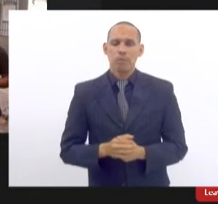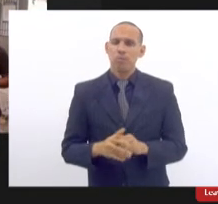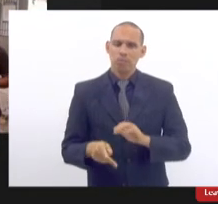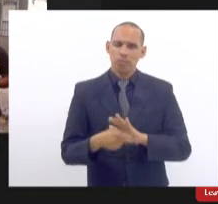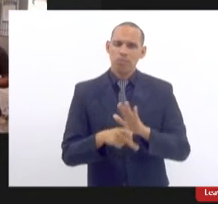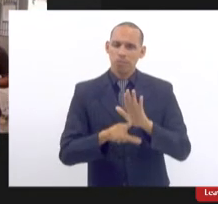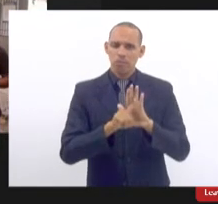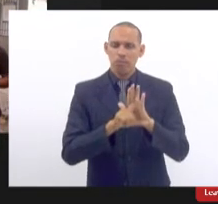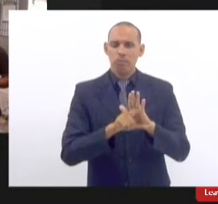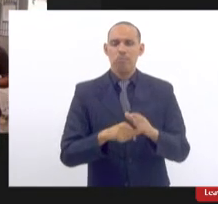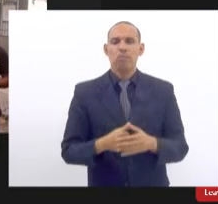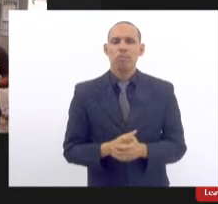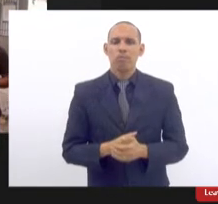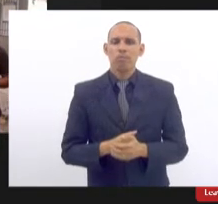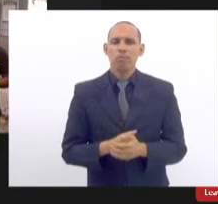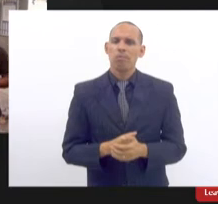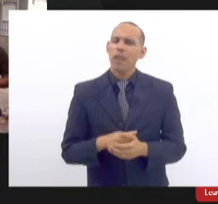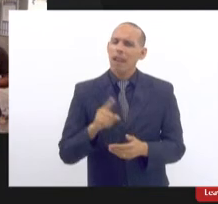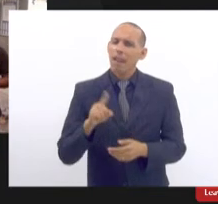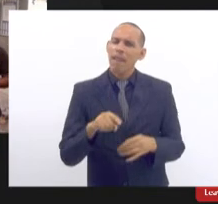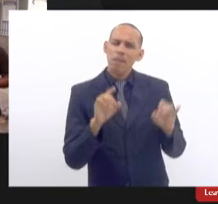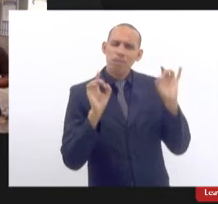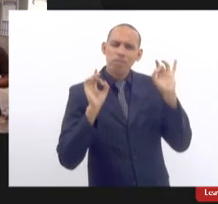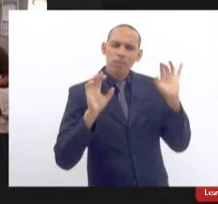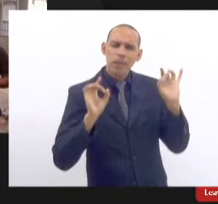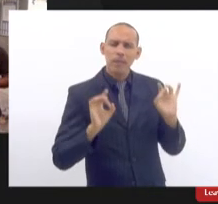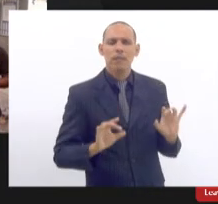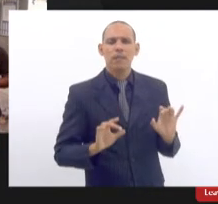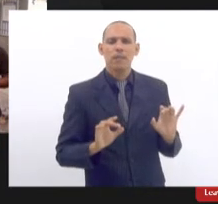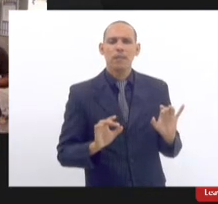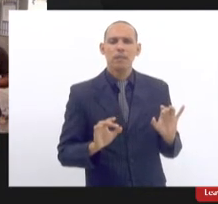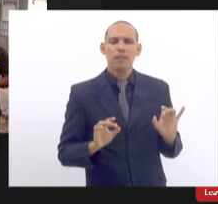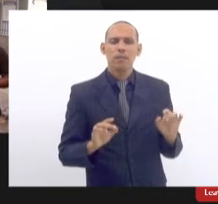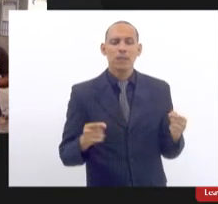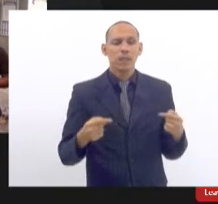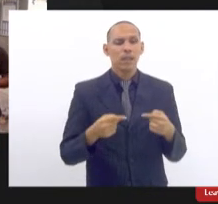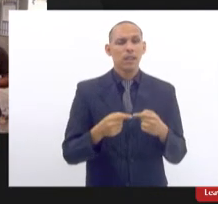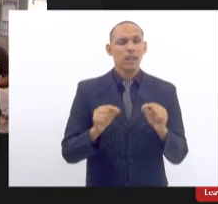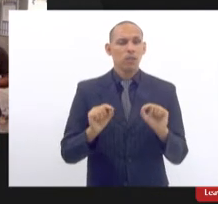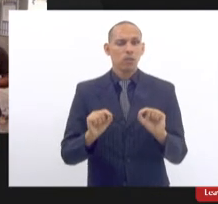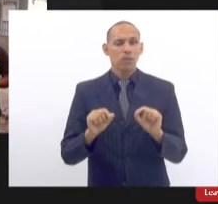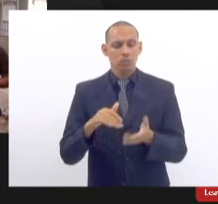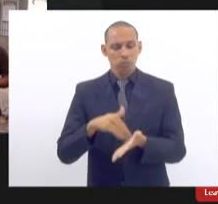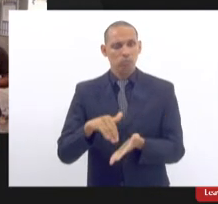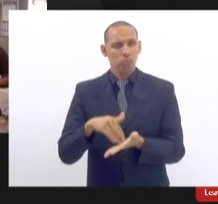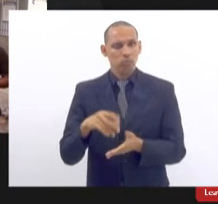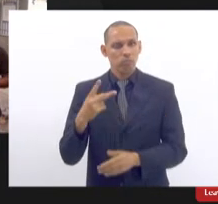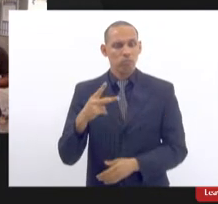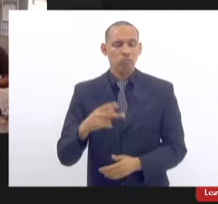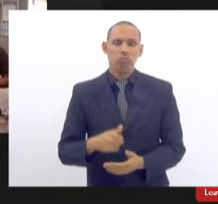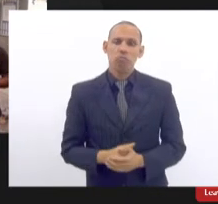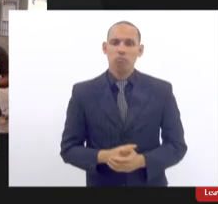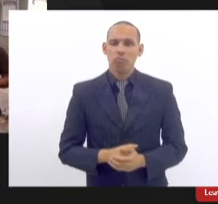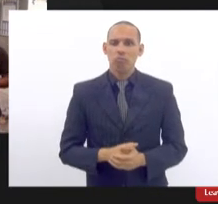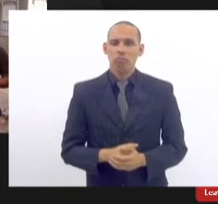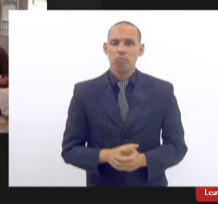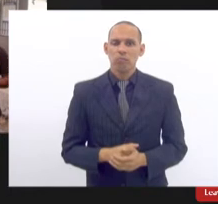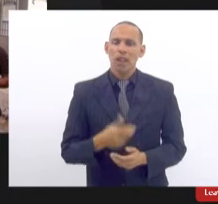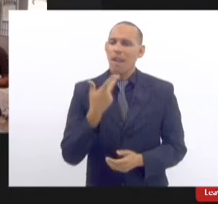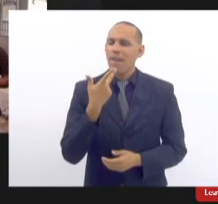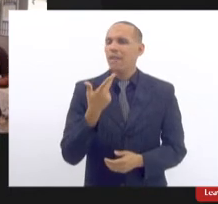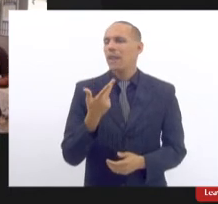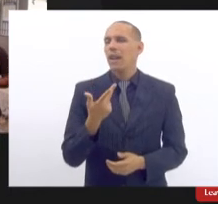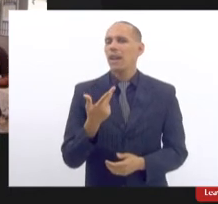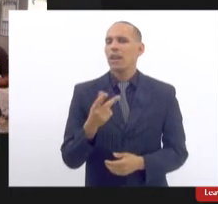é muito específico também para a secretaria porque quando fala